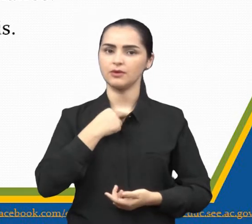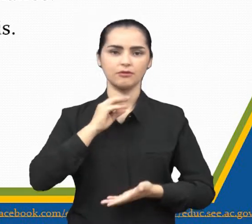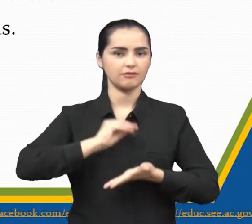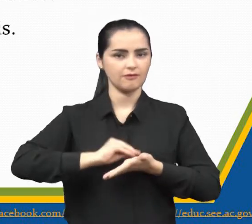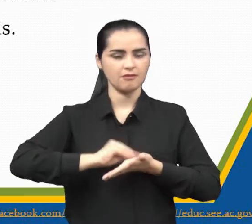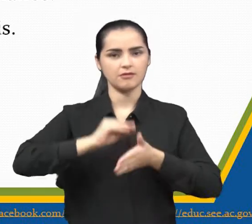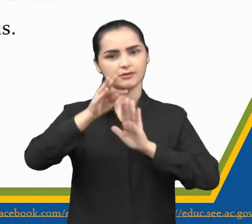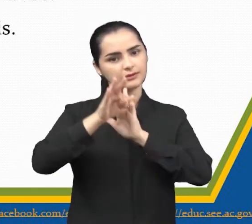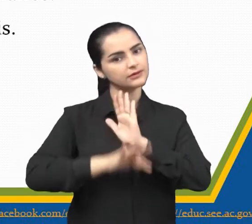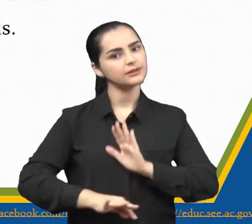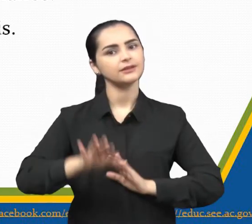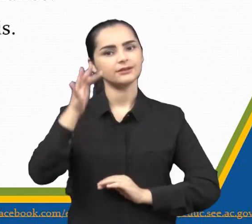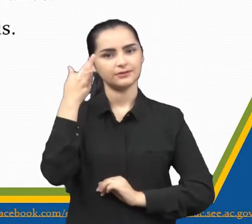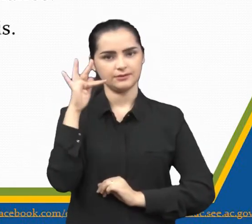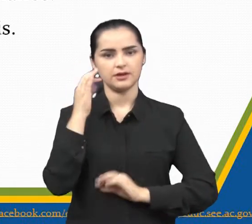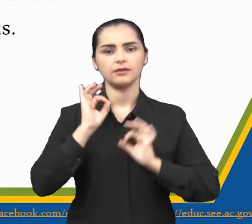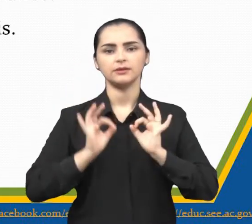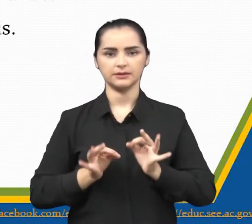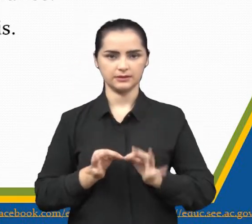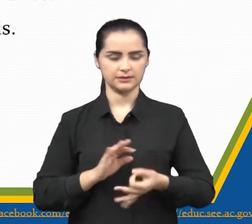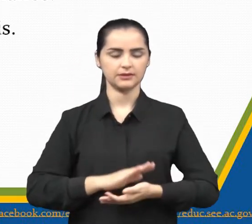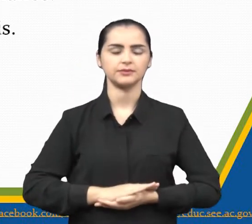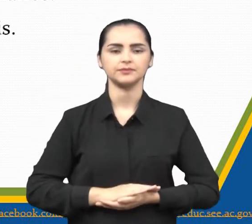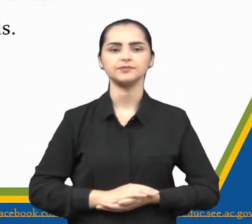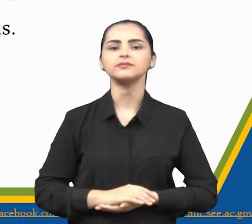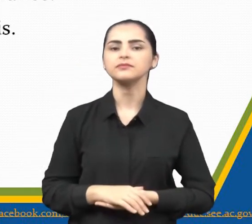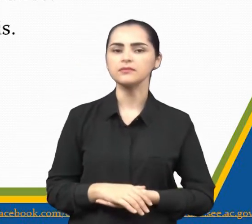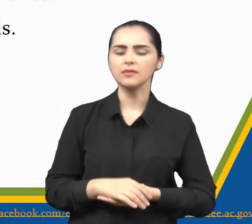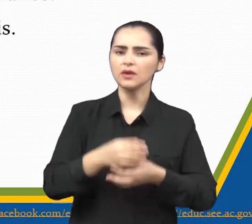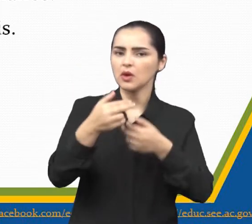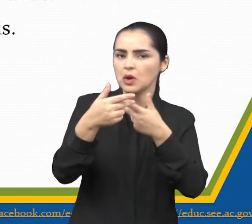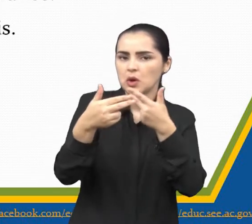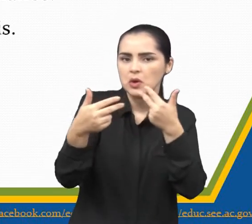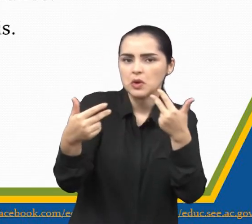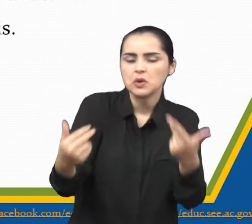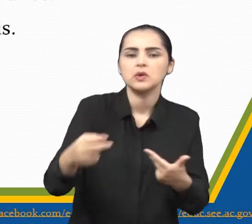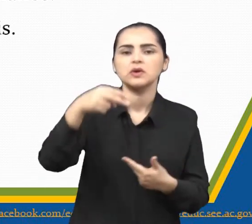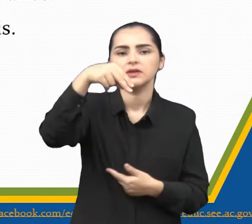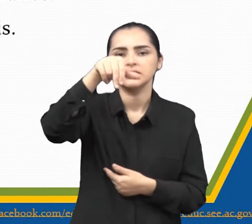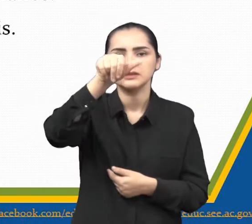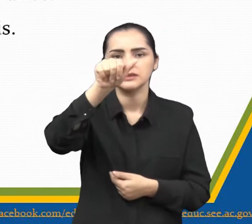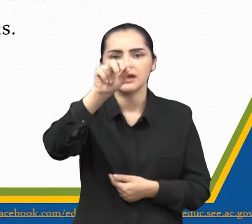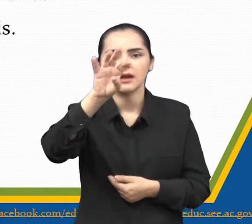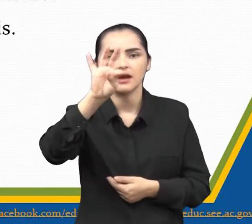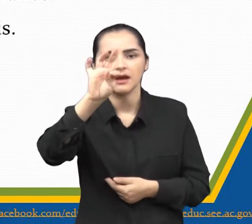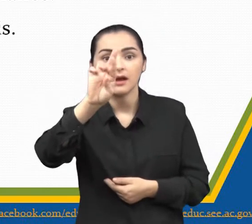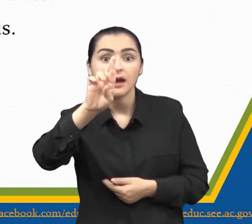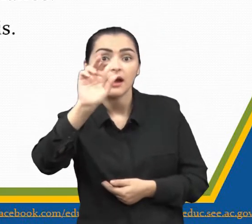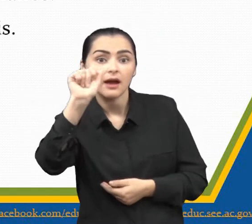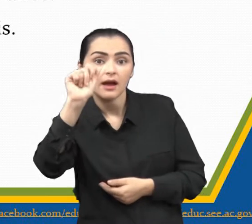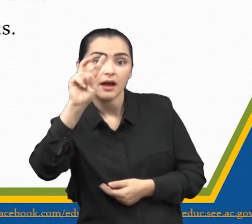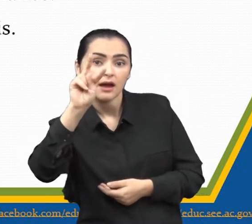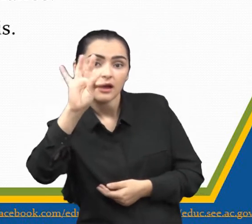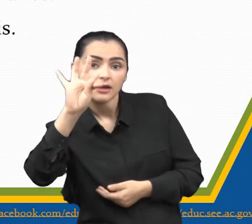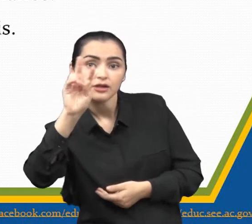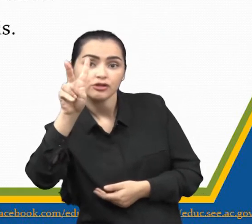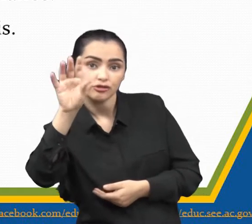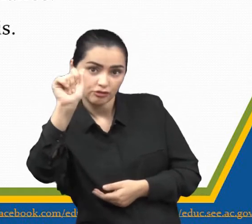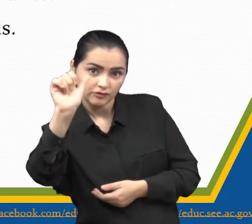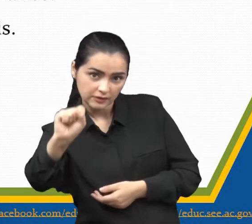no texto de fábula, tá? Elementos narrativos, personagens são animais e no final tem uma moral, tá bom?